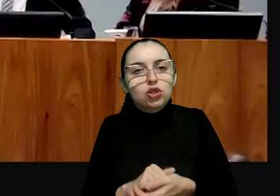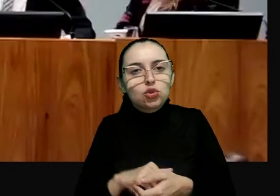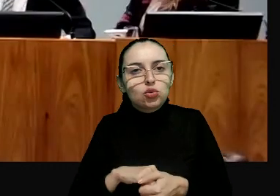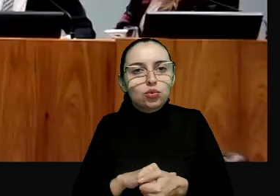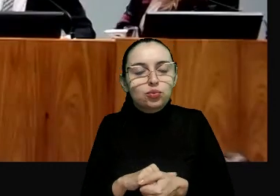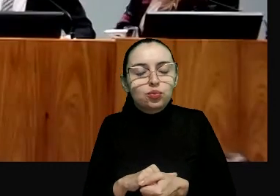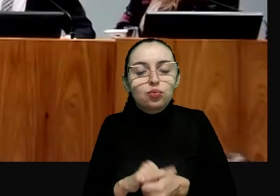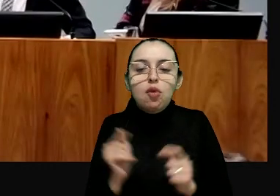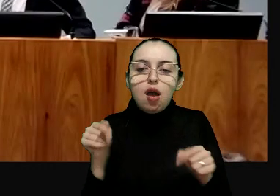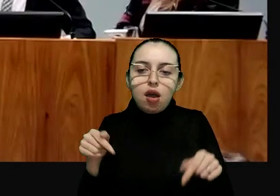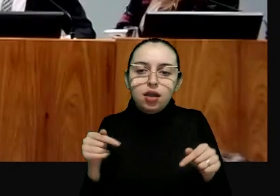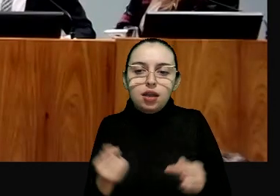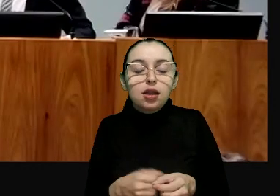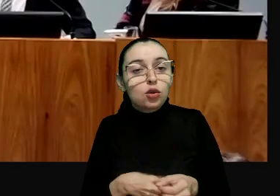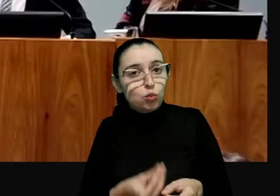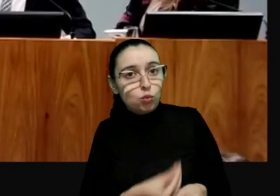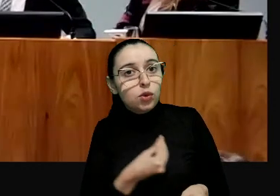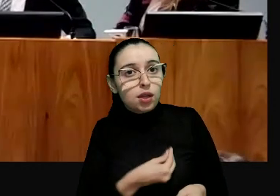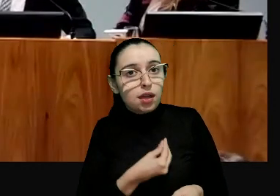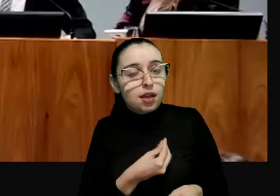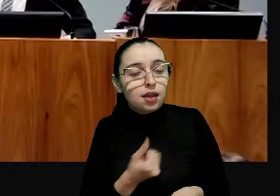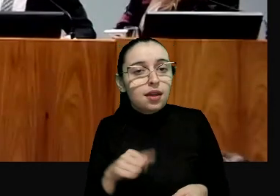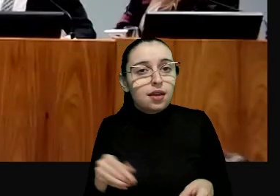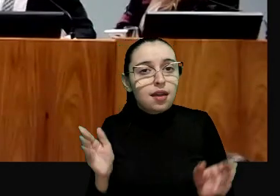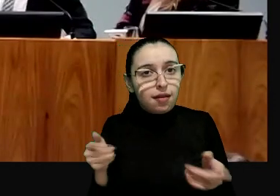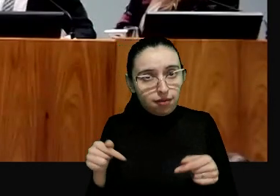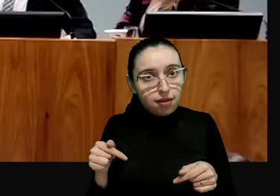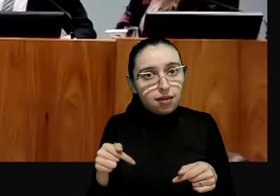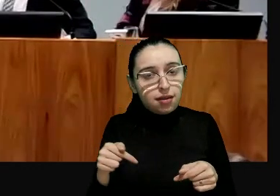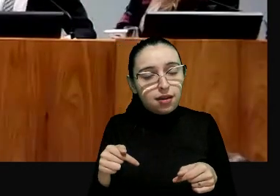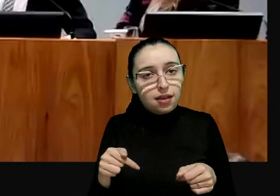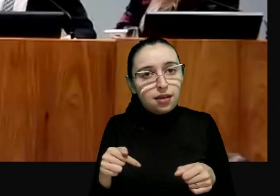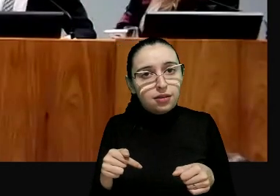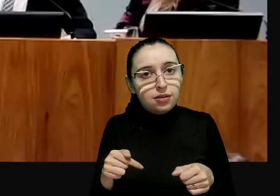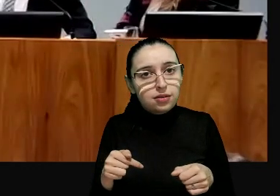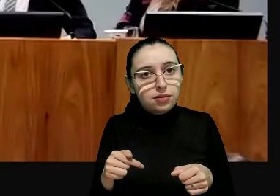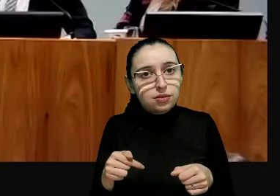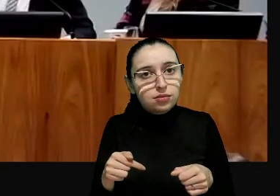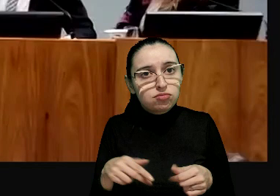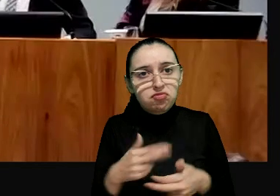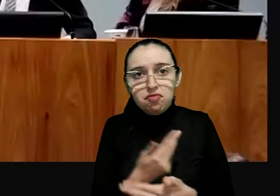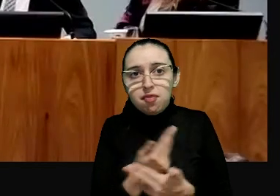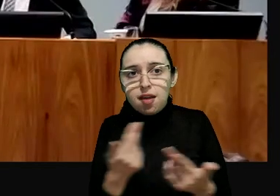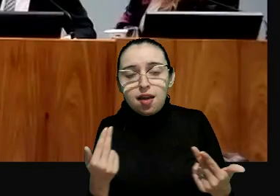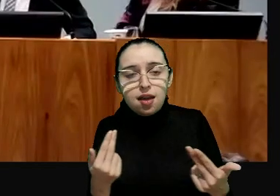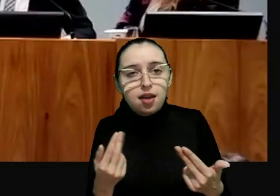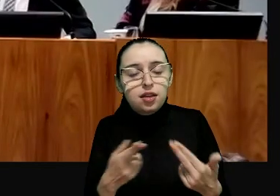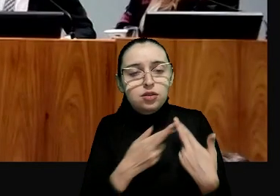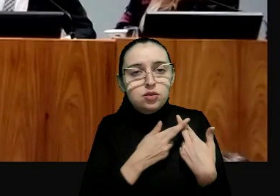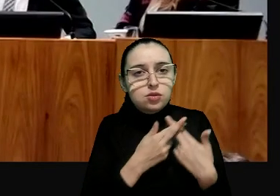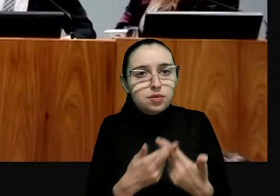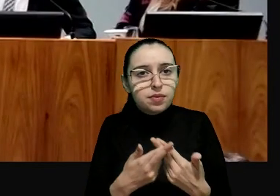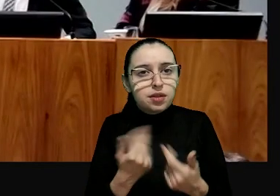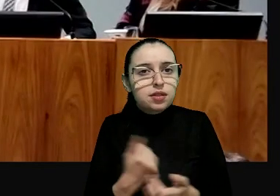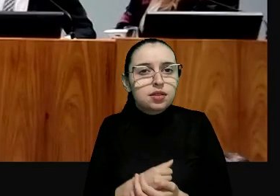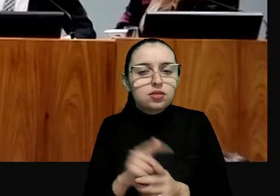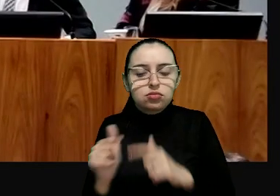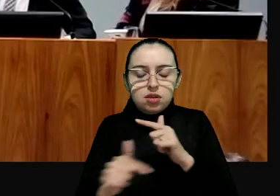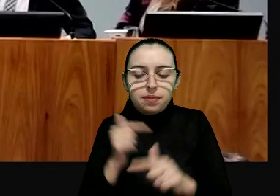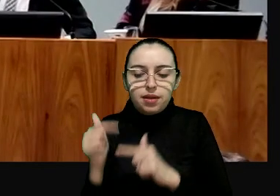aqui, a sua presença do ministro Alves aqui, ela é, o senhor e de todos os membros da